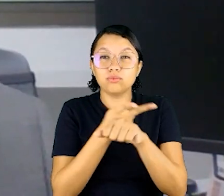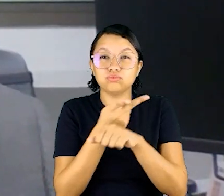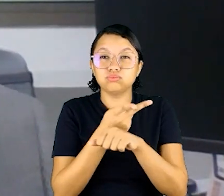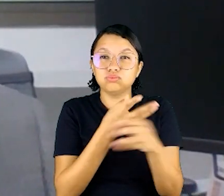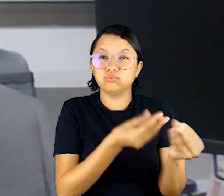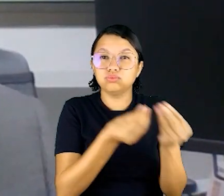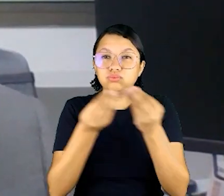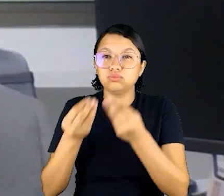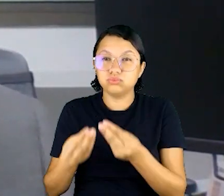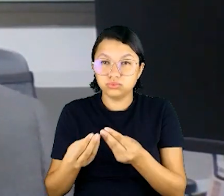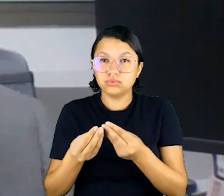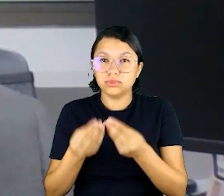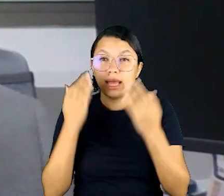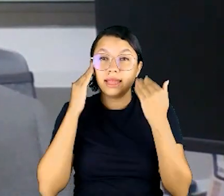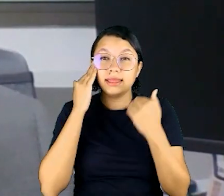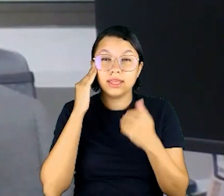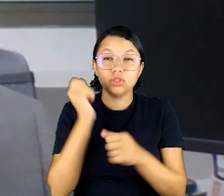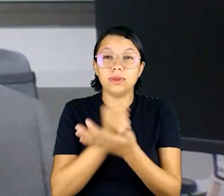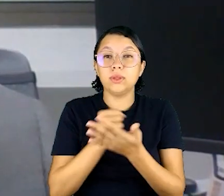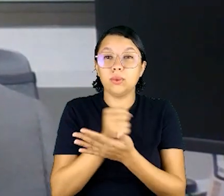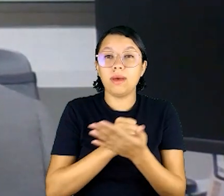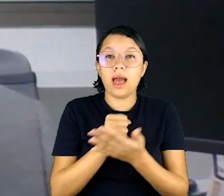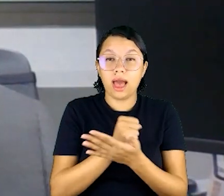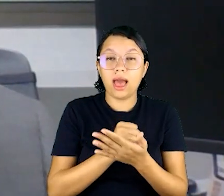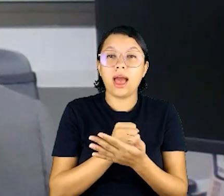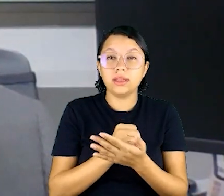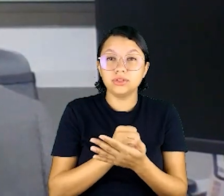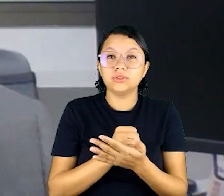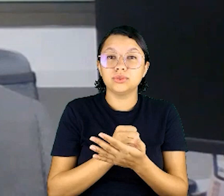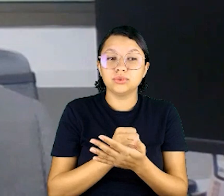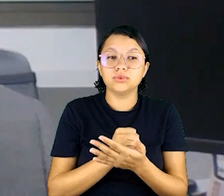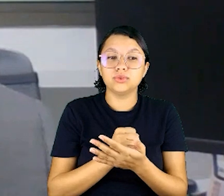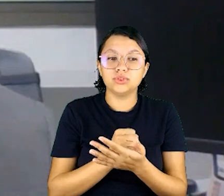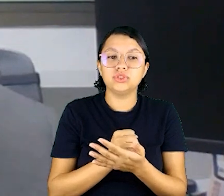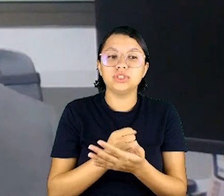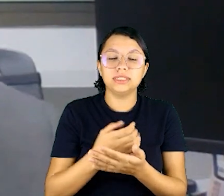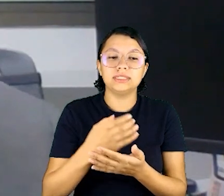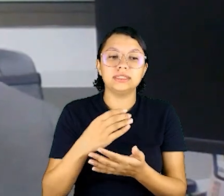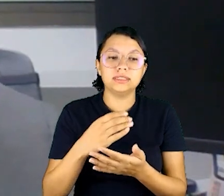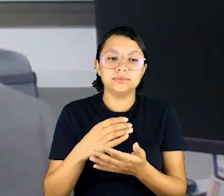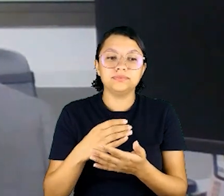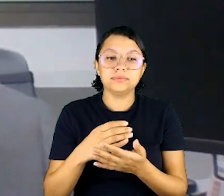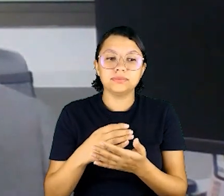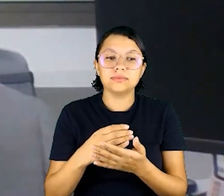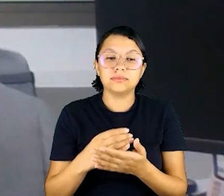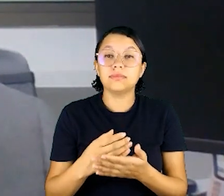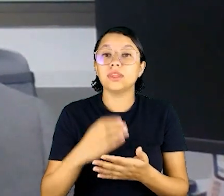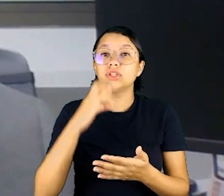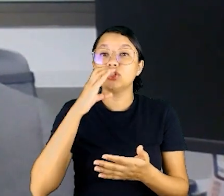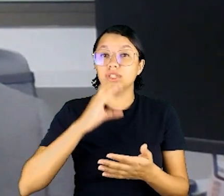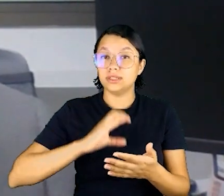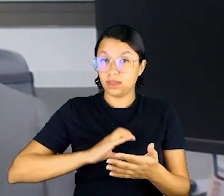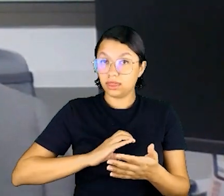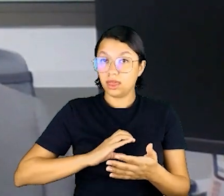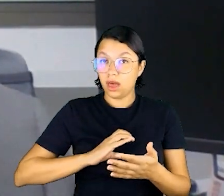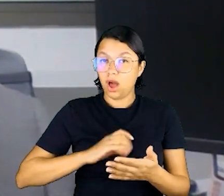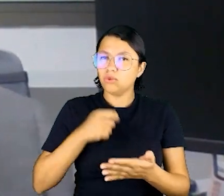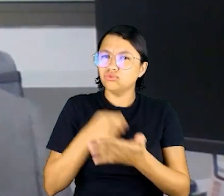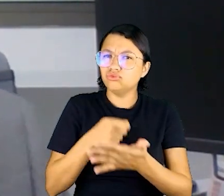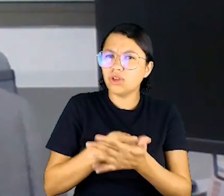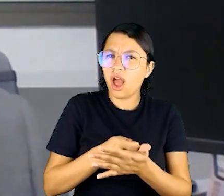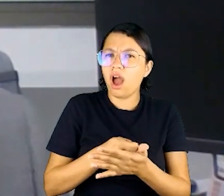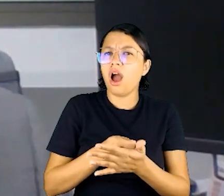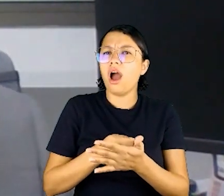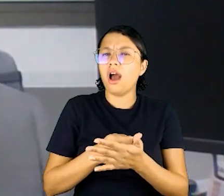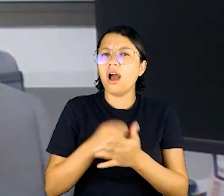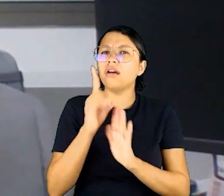ela procura trazer noções básicas de cidadania, né, lembrando que essa cidadania, ela tem um viés duplo aí, né, da pessoa ter direitos